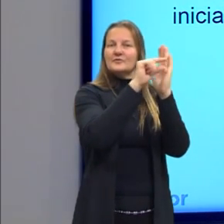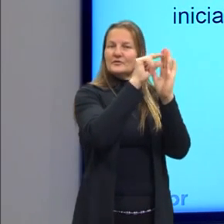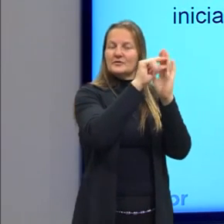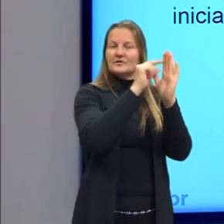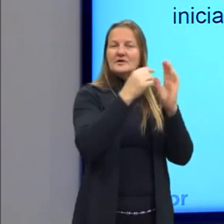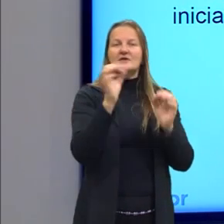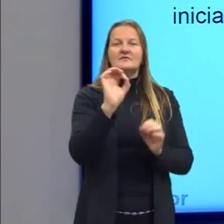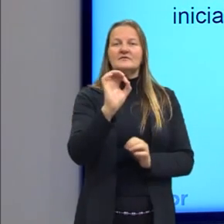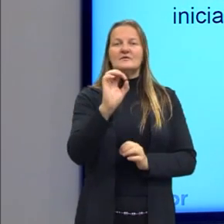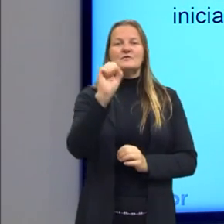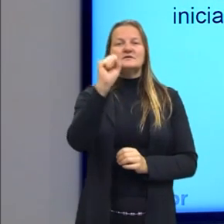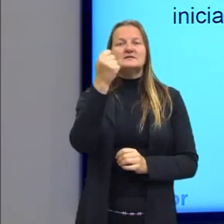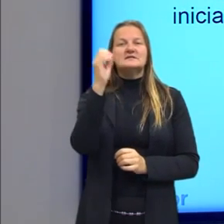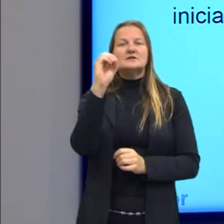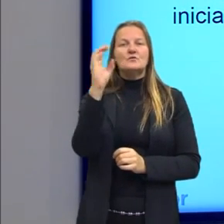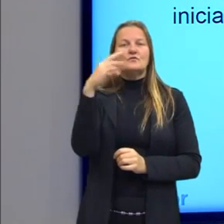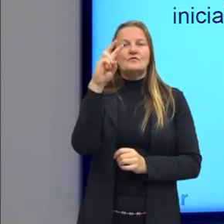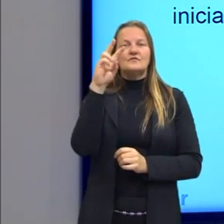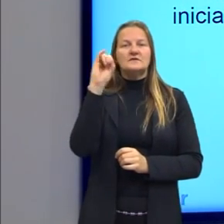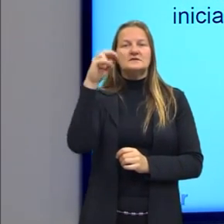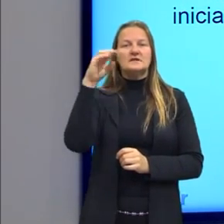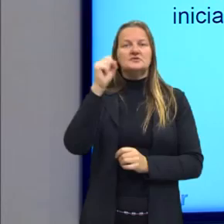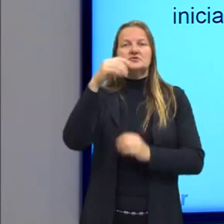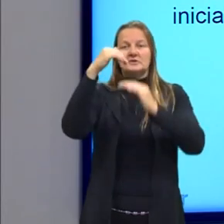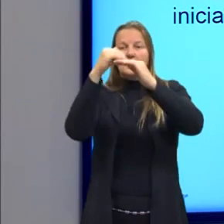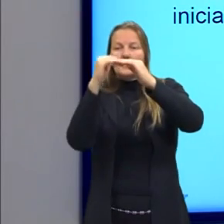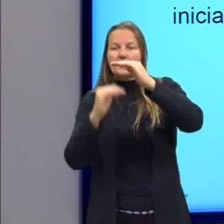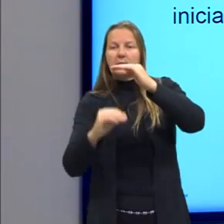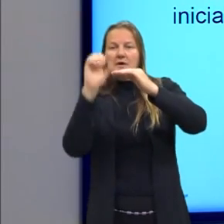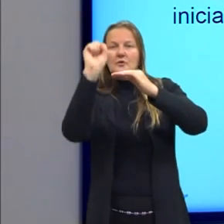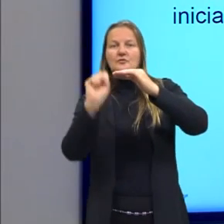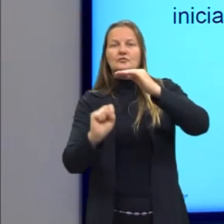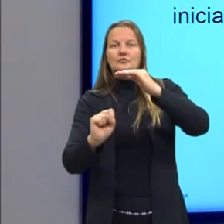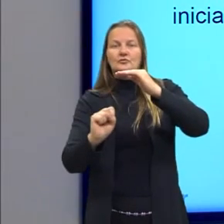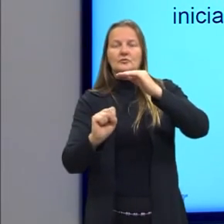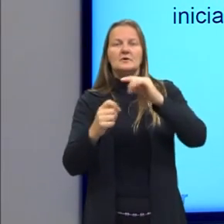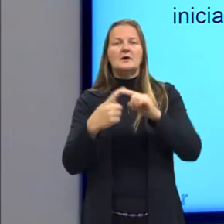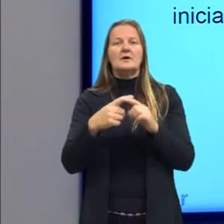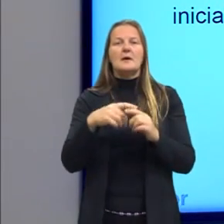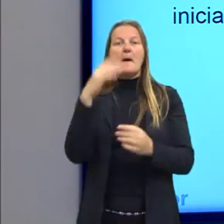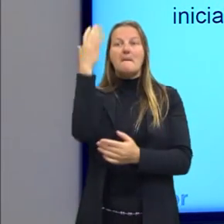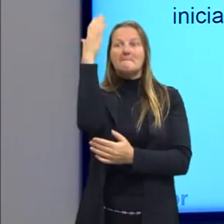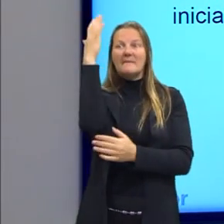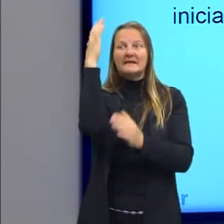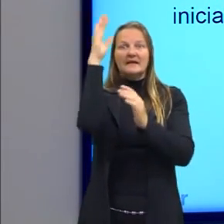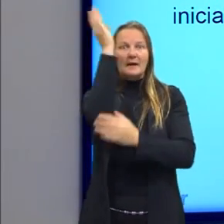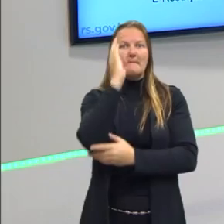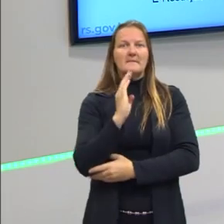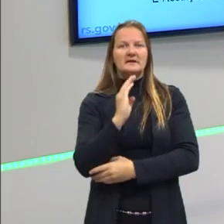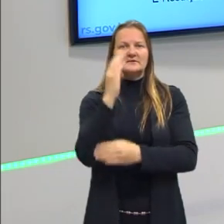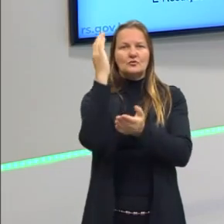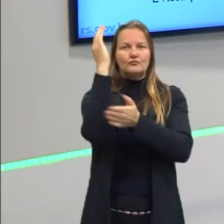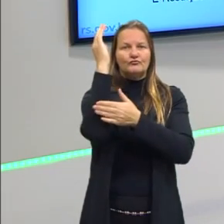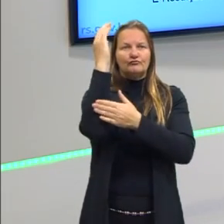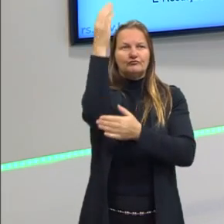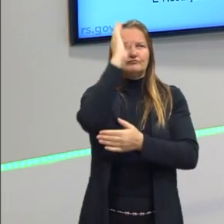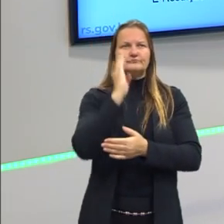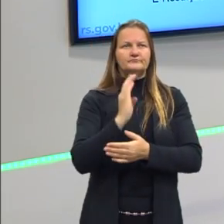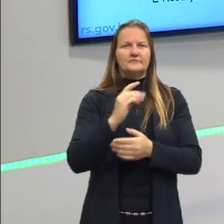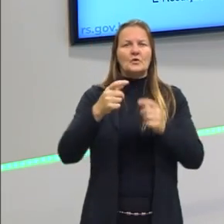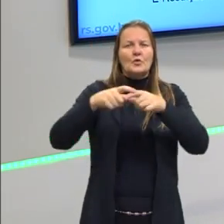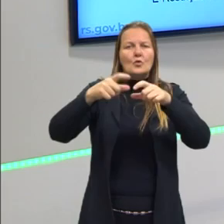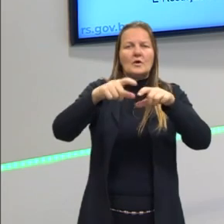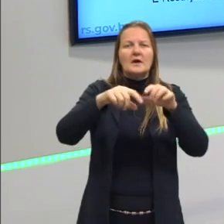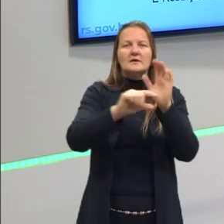nem daí para o sul. Então, ele está falando do pau-brasil, que ele existe só em algumas localizações deste